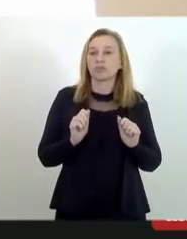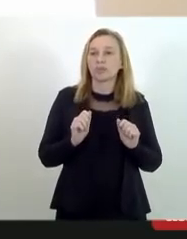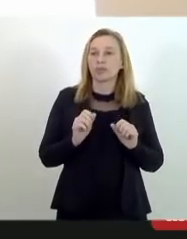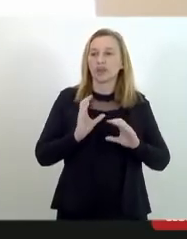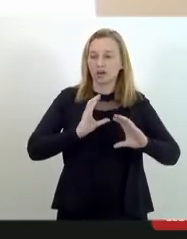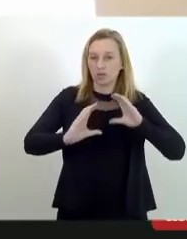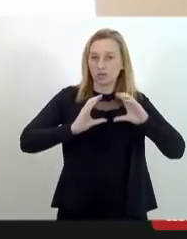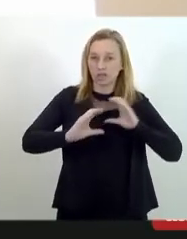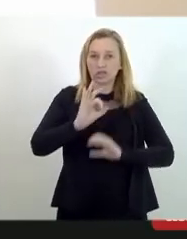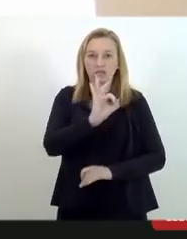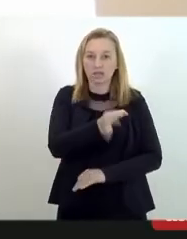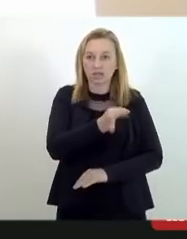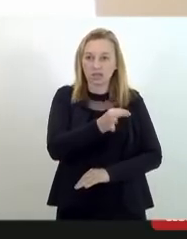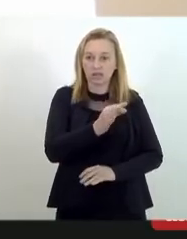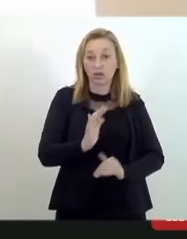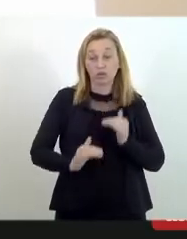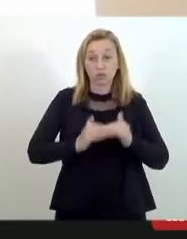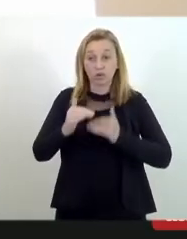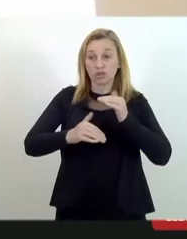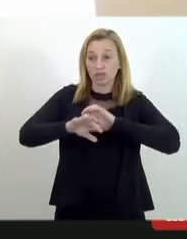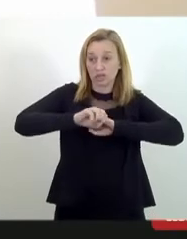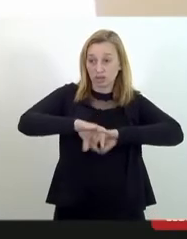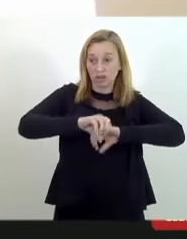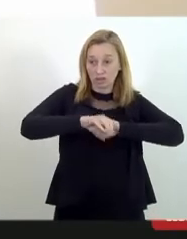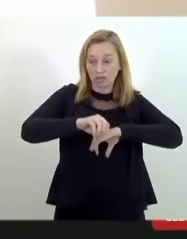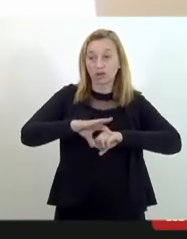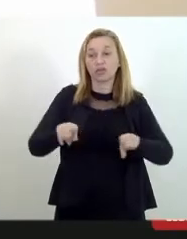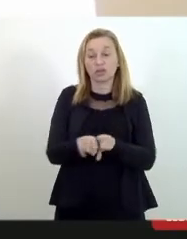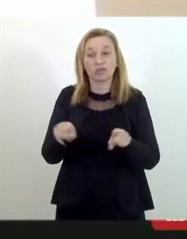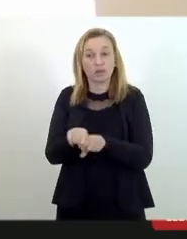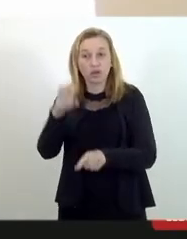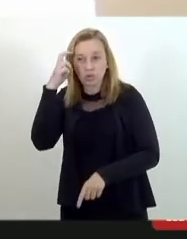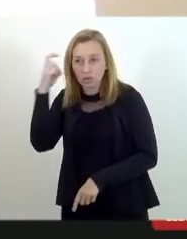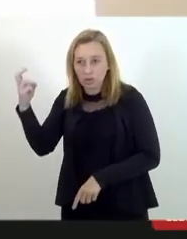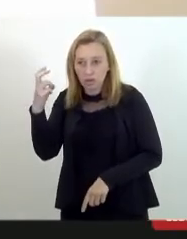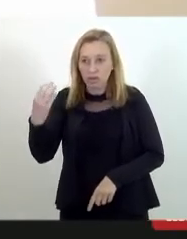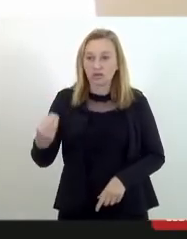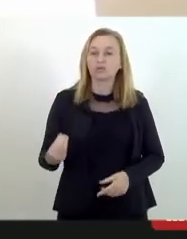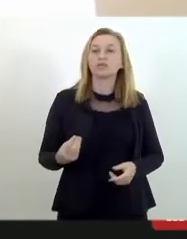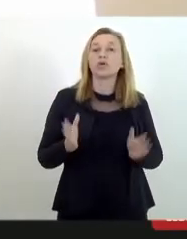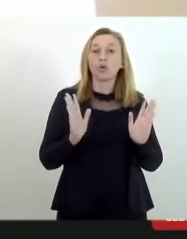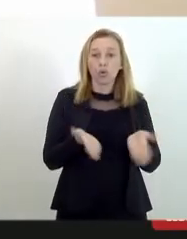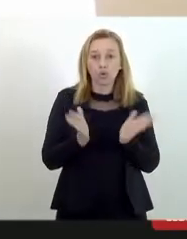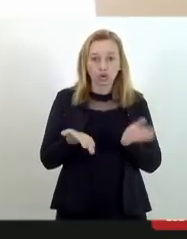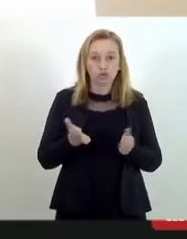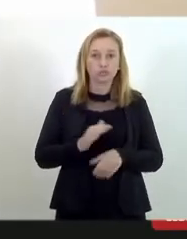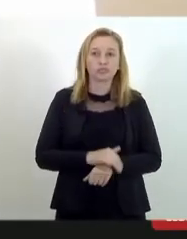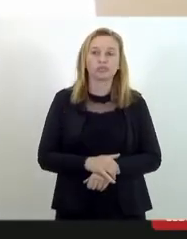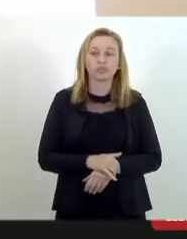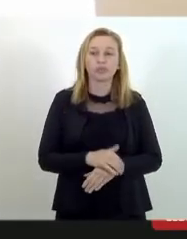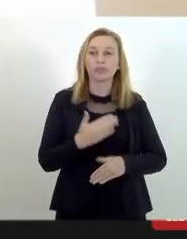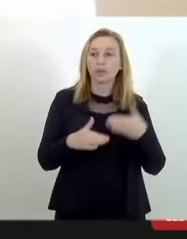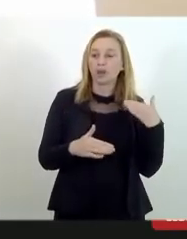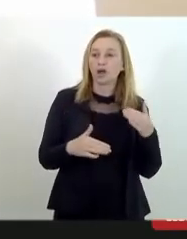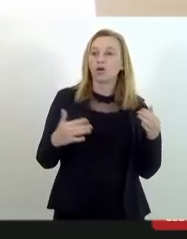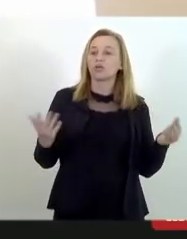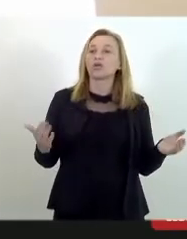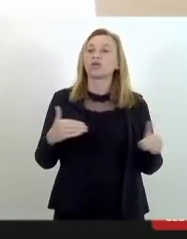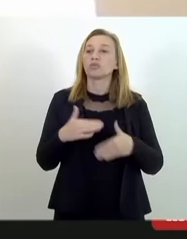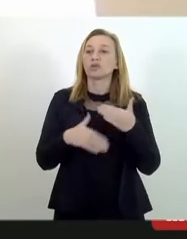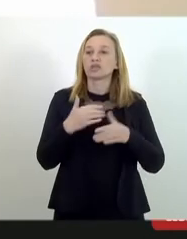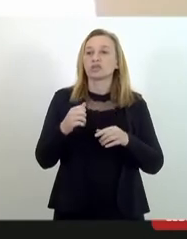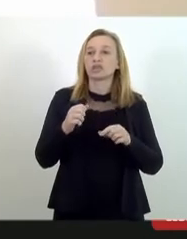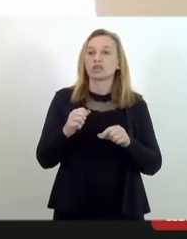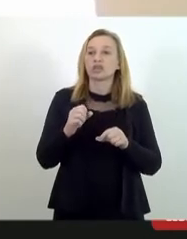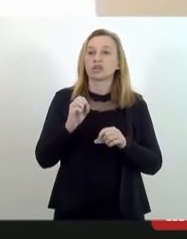necessariamente por processos educacionais e culturais. Tanto presenciais como hoje processos virtuais, onlines,